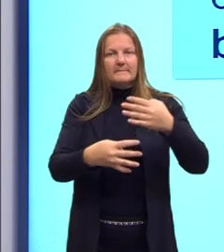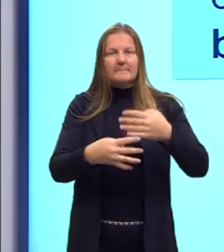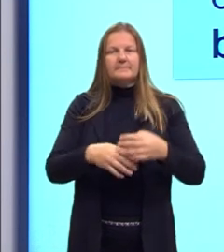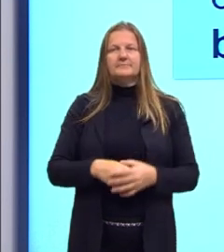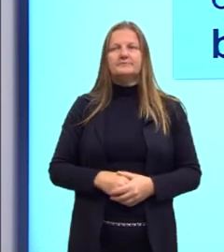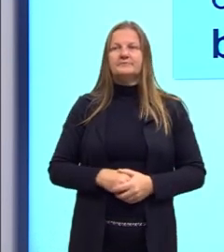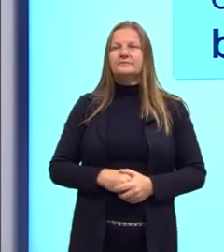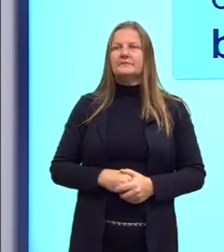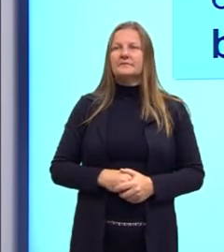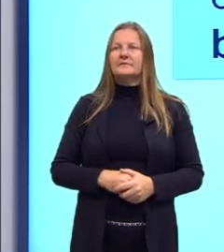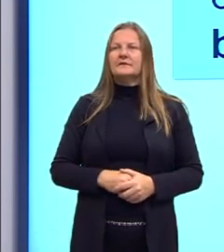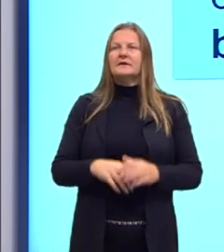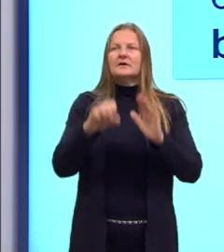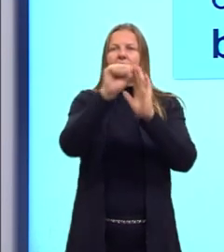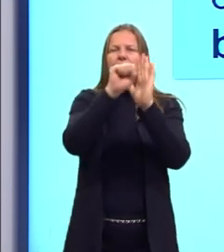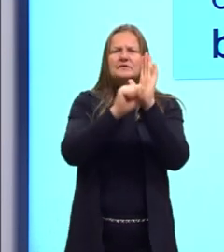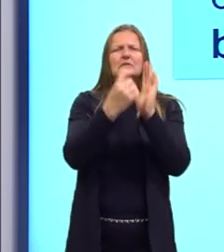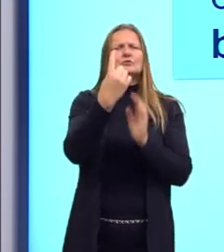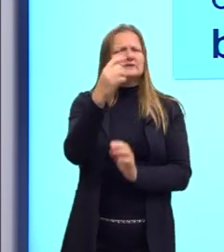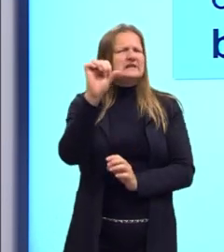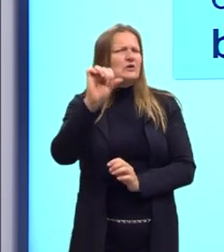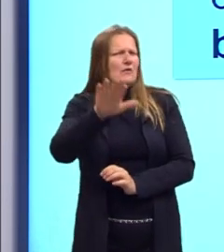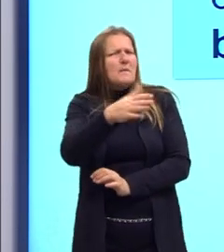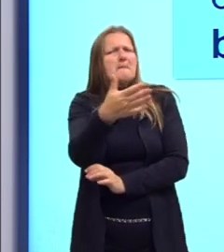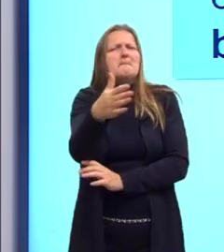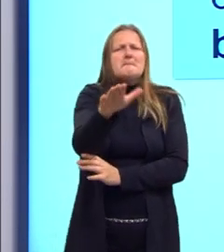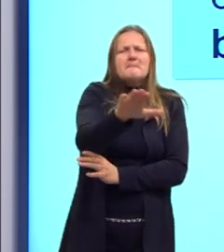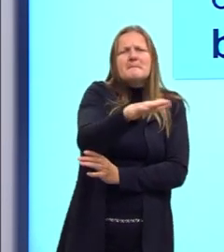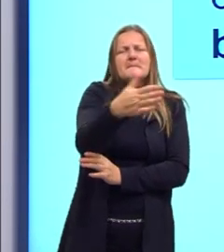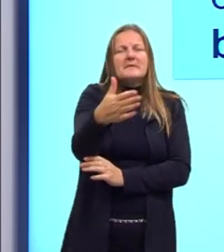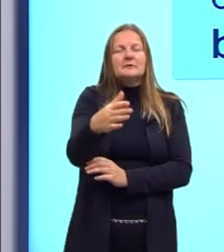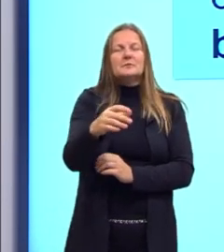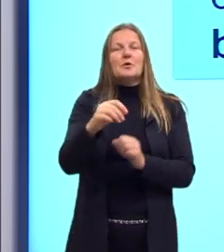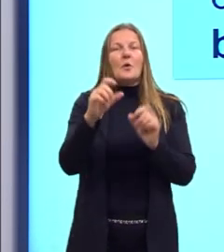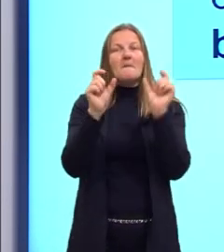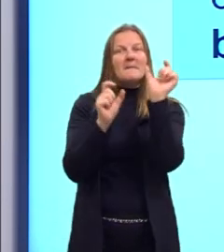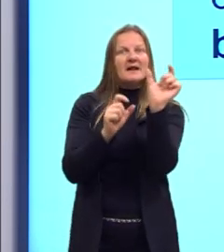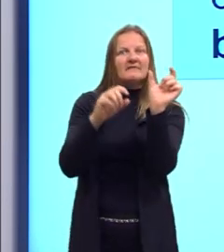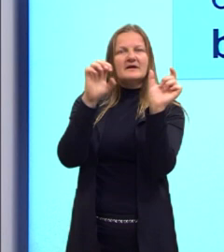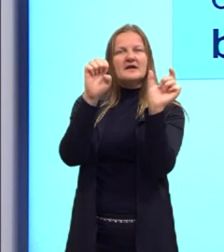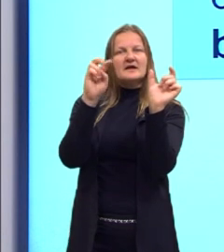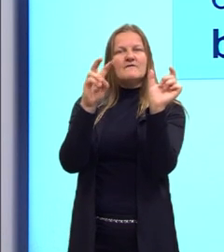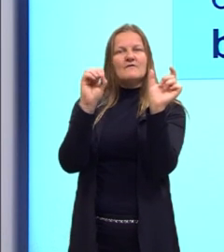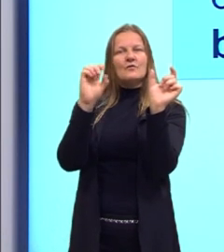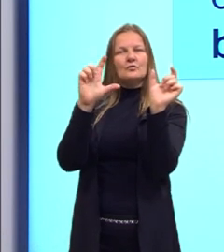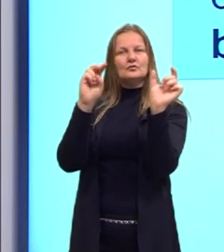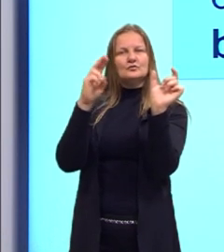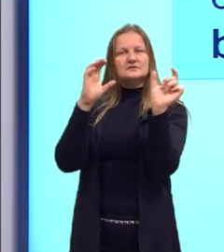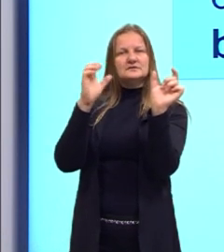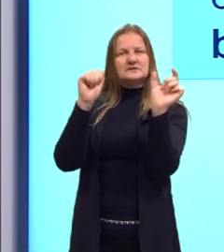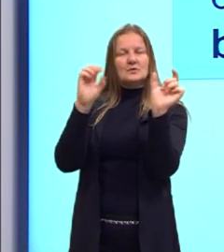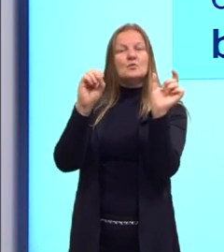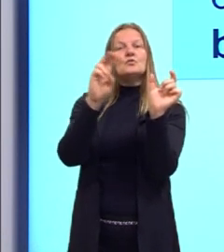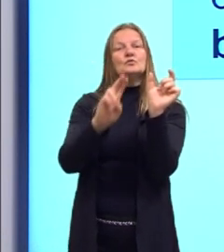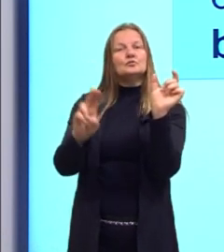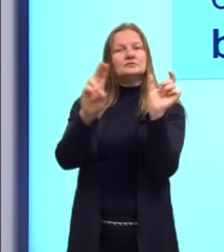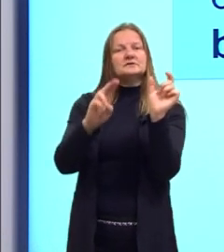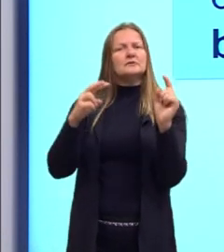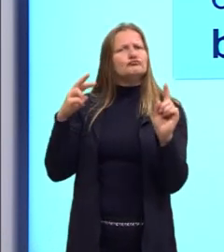Desde o século XIX, né? Gente, o termo evolução, ele foi utilizado como